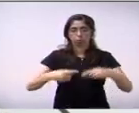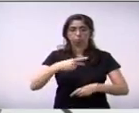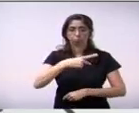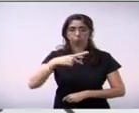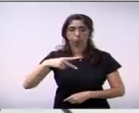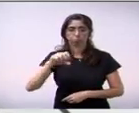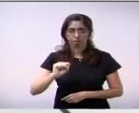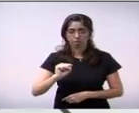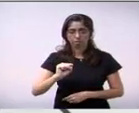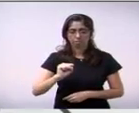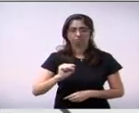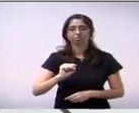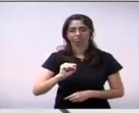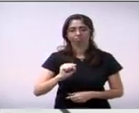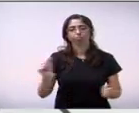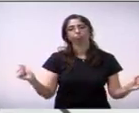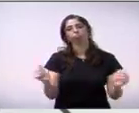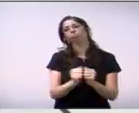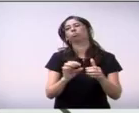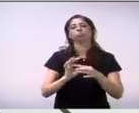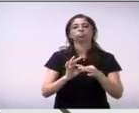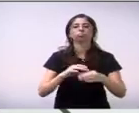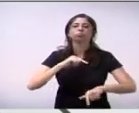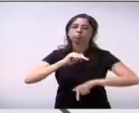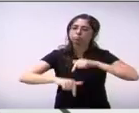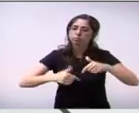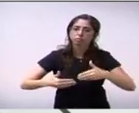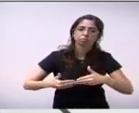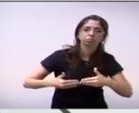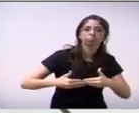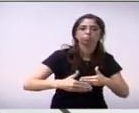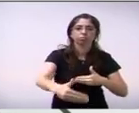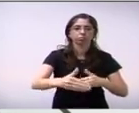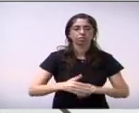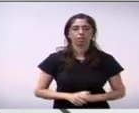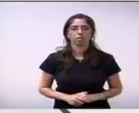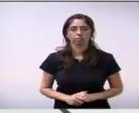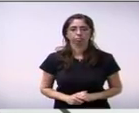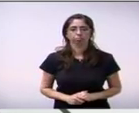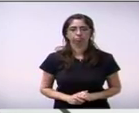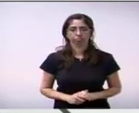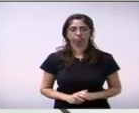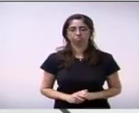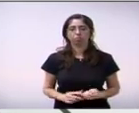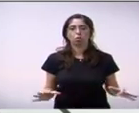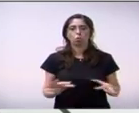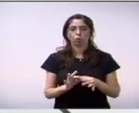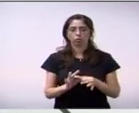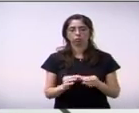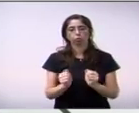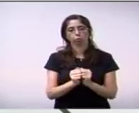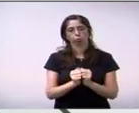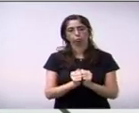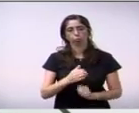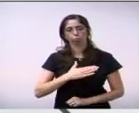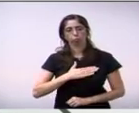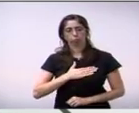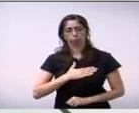faremos aí um trabalho grandioso entre todos que estão na mesma coligação do nosso partido